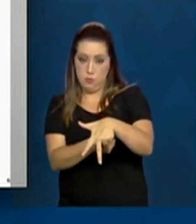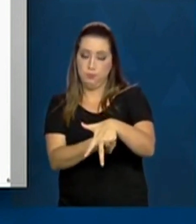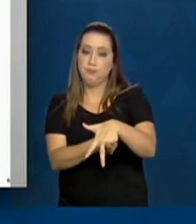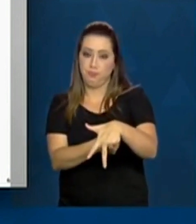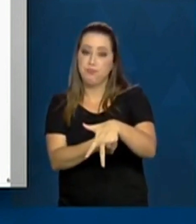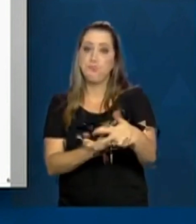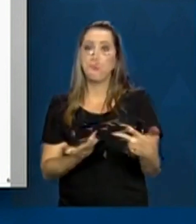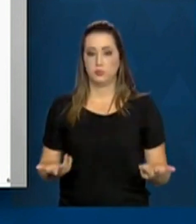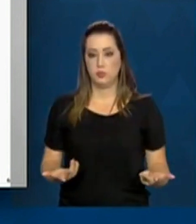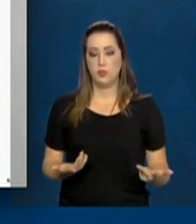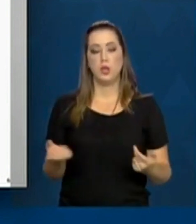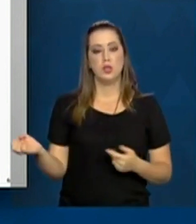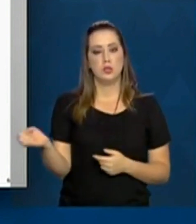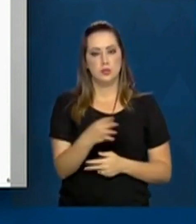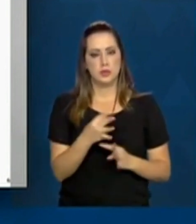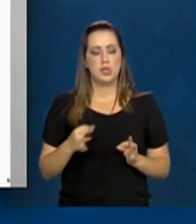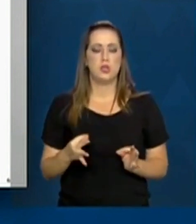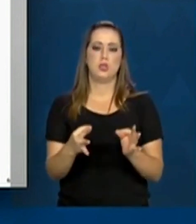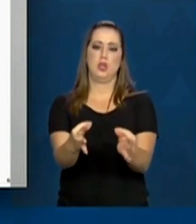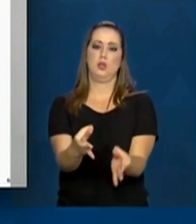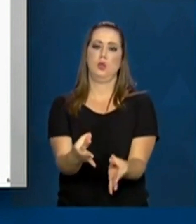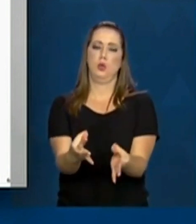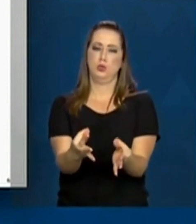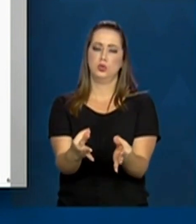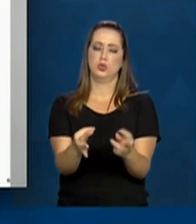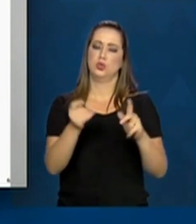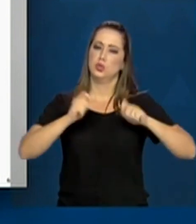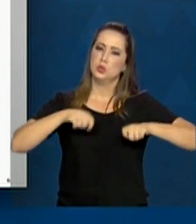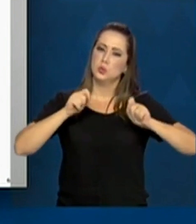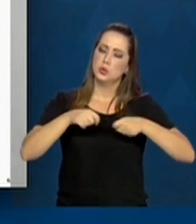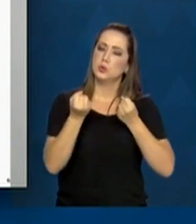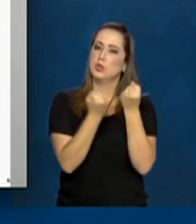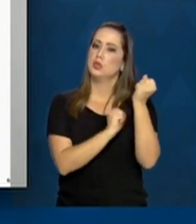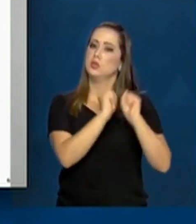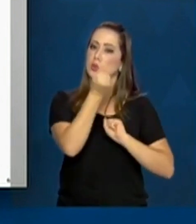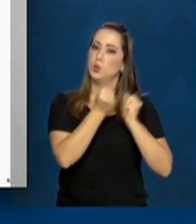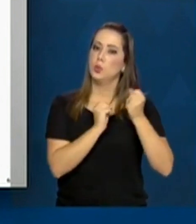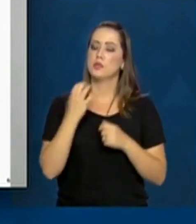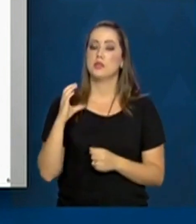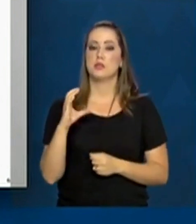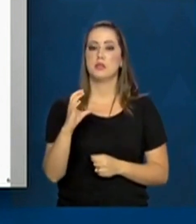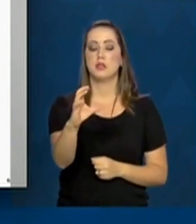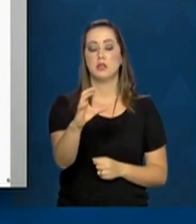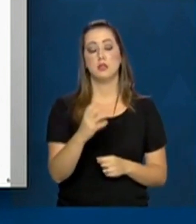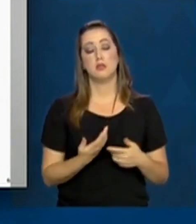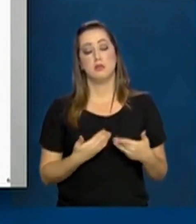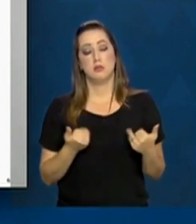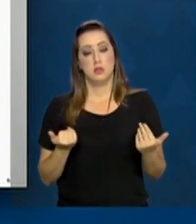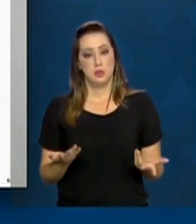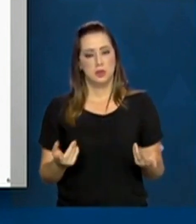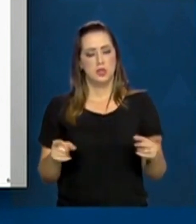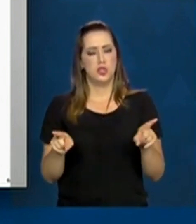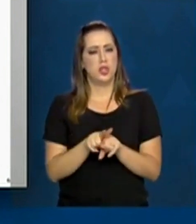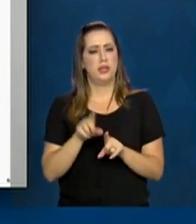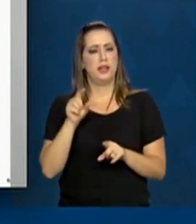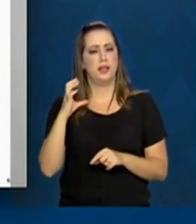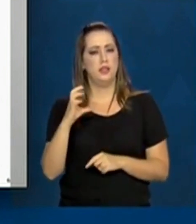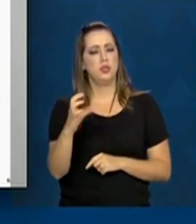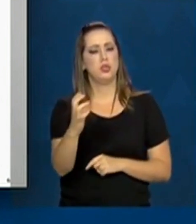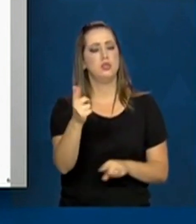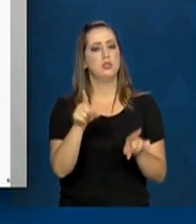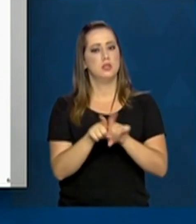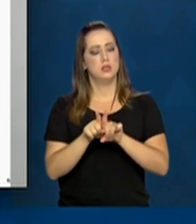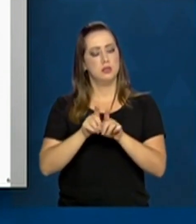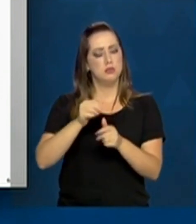Na inovação e tecnologia, cadeias digitais, indústria, criativa e ciência. E viabilizando, por ser transversal